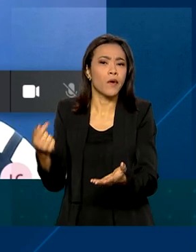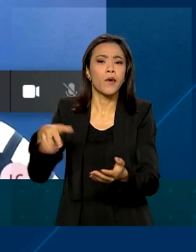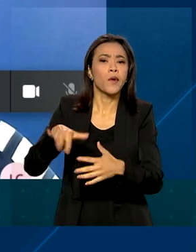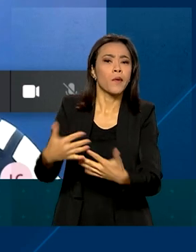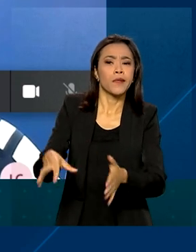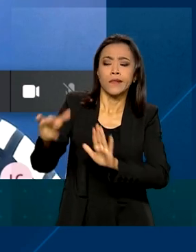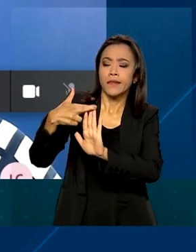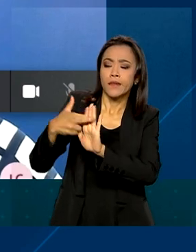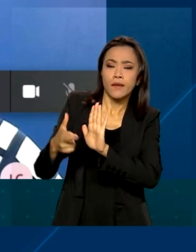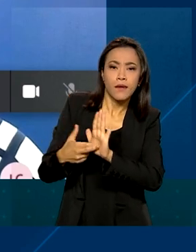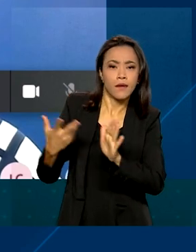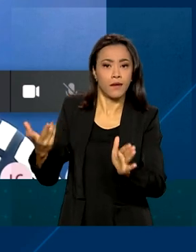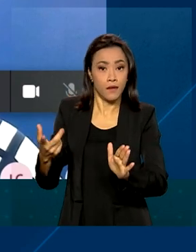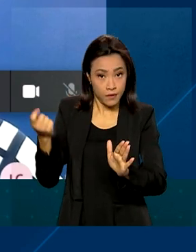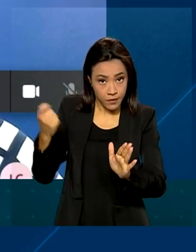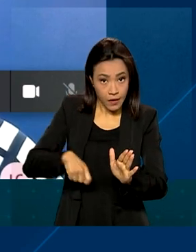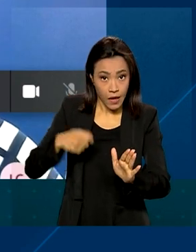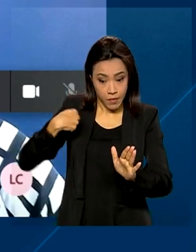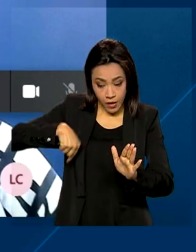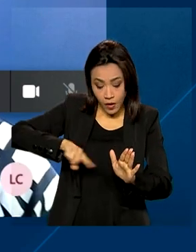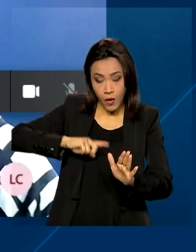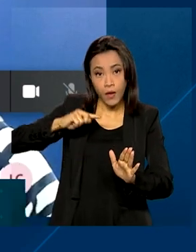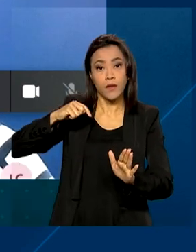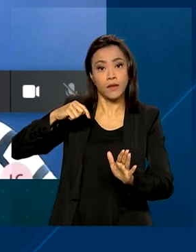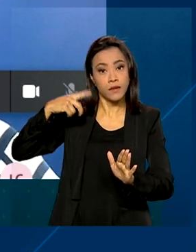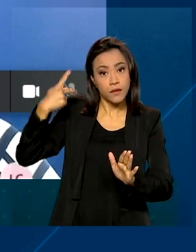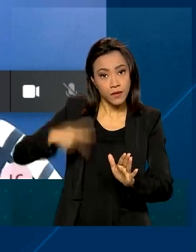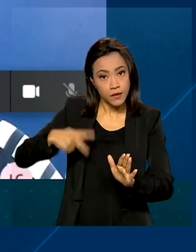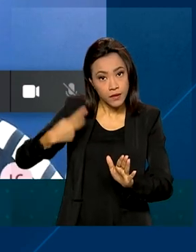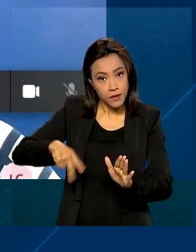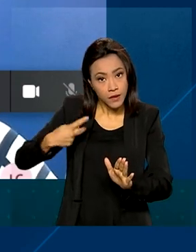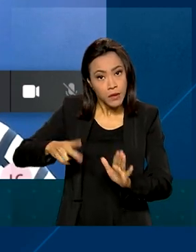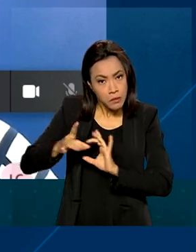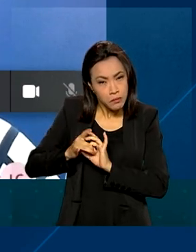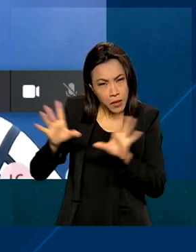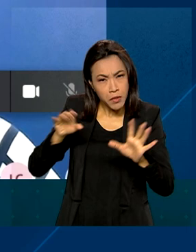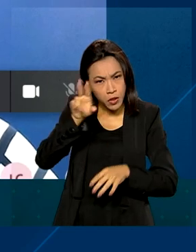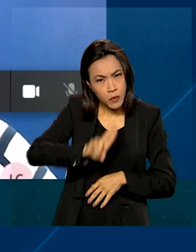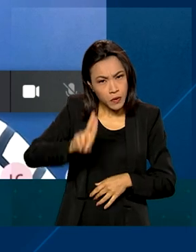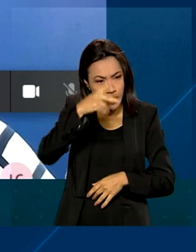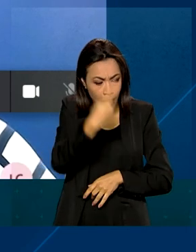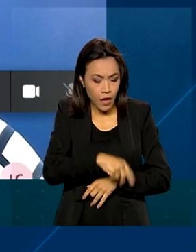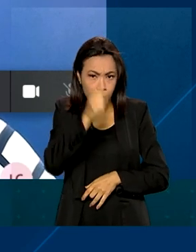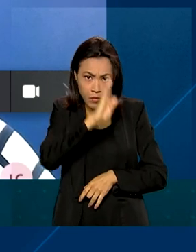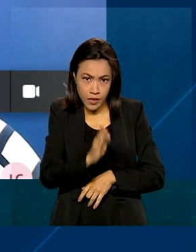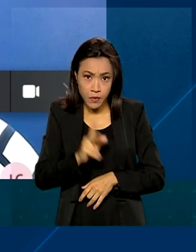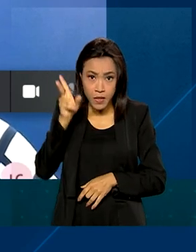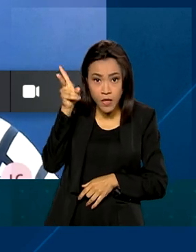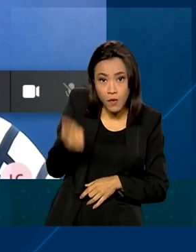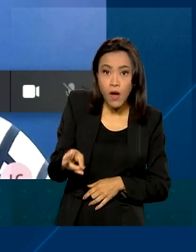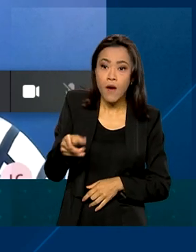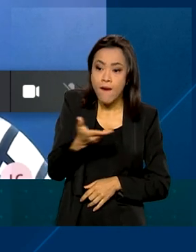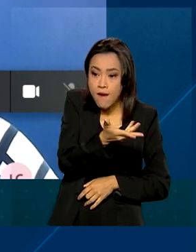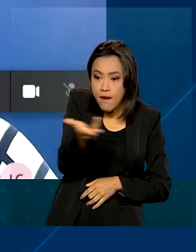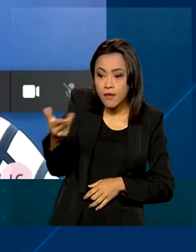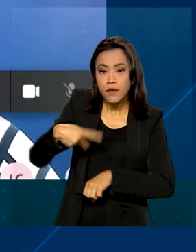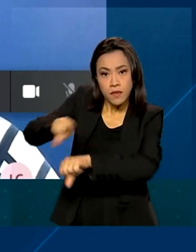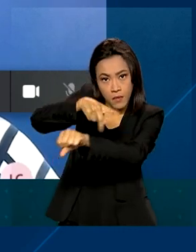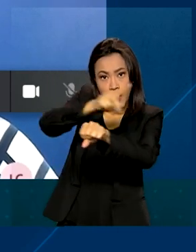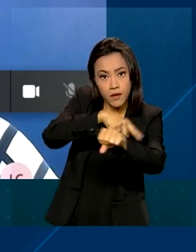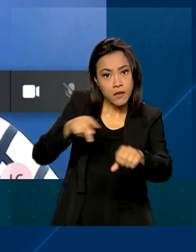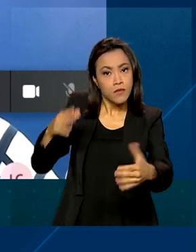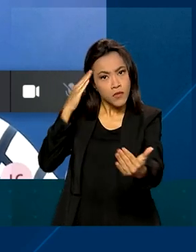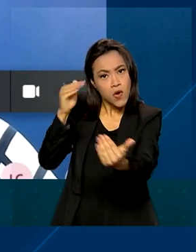restrições. Dá para a gente deixar o uso no Brasil da mesma forma que esses outros países fizeram